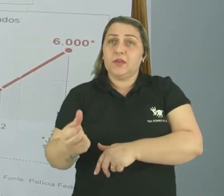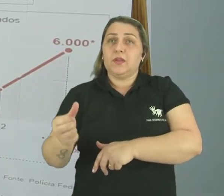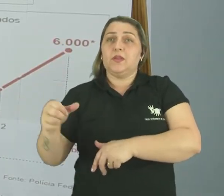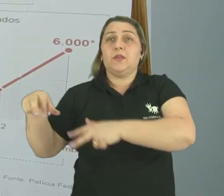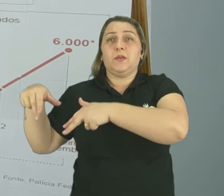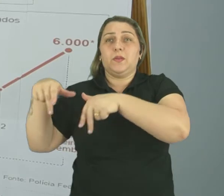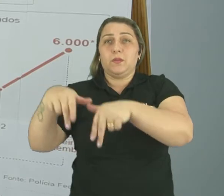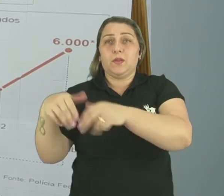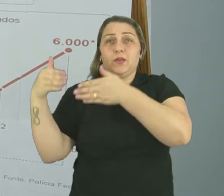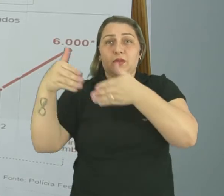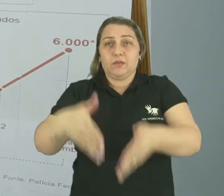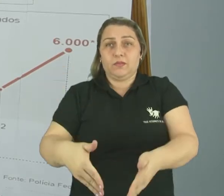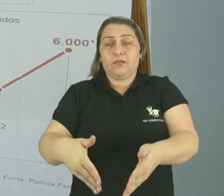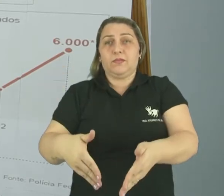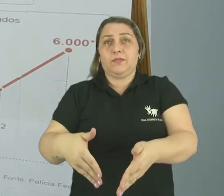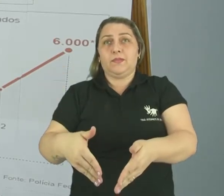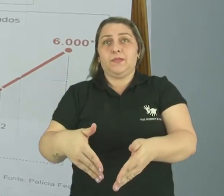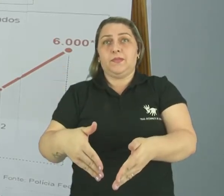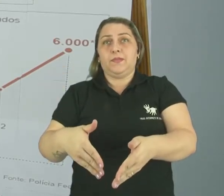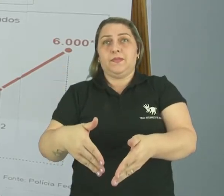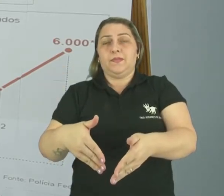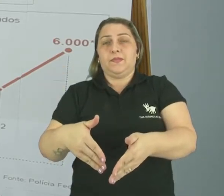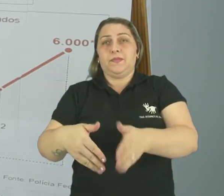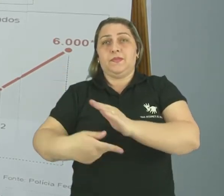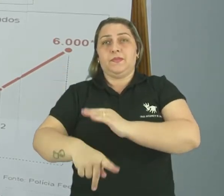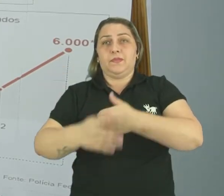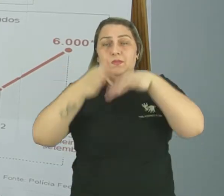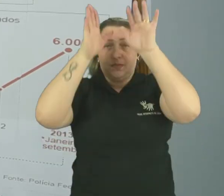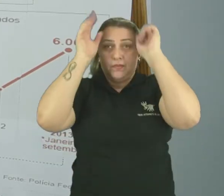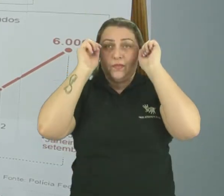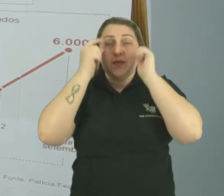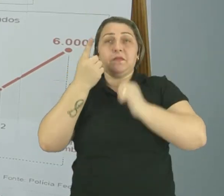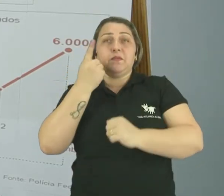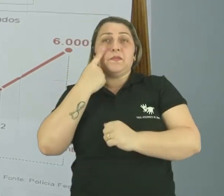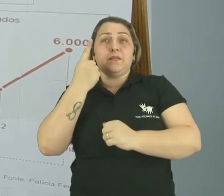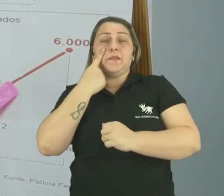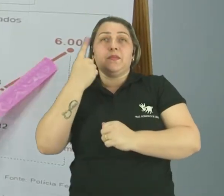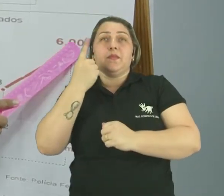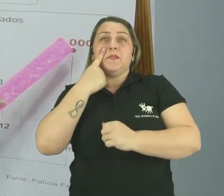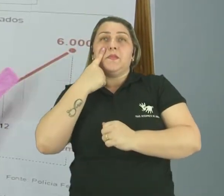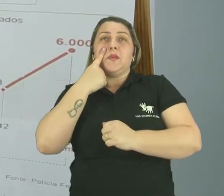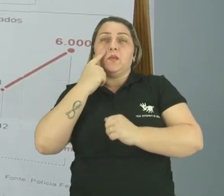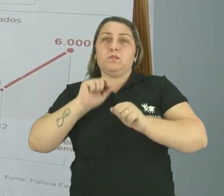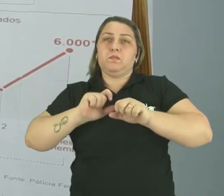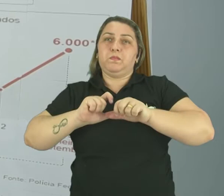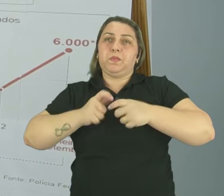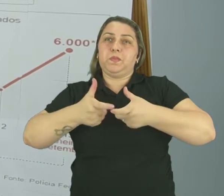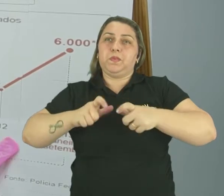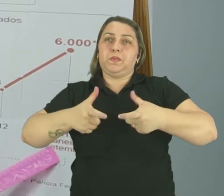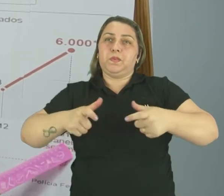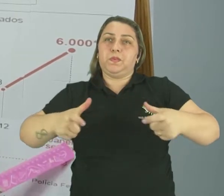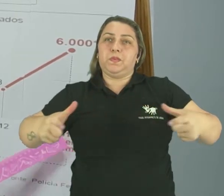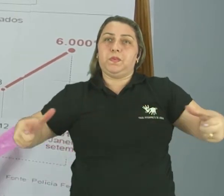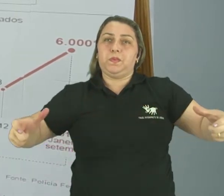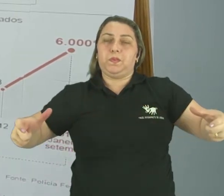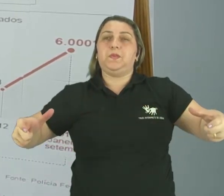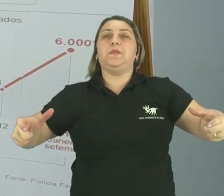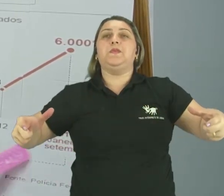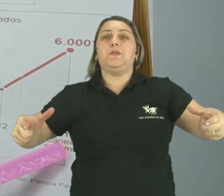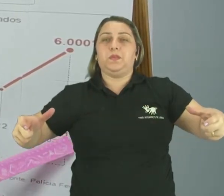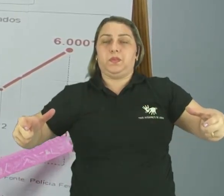imigrantes que chegaram Aqui no Acre Então, observe que foi um aumento Muito